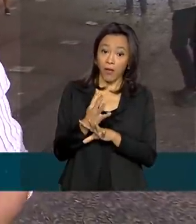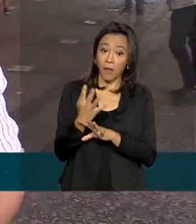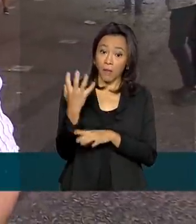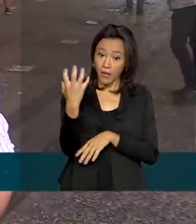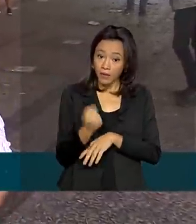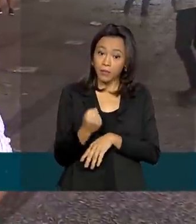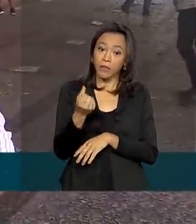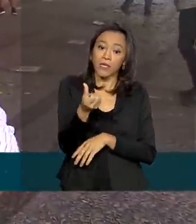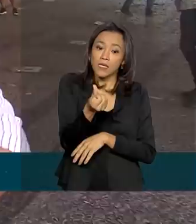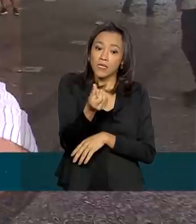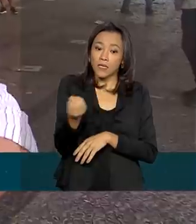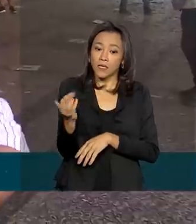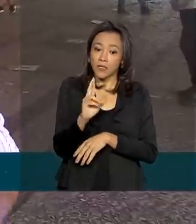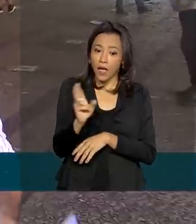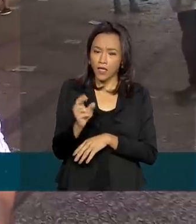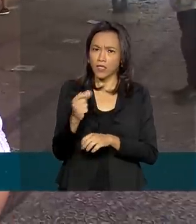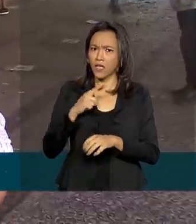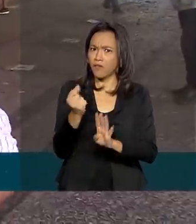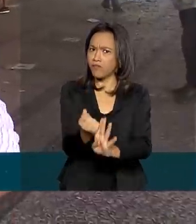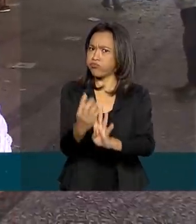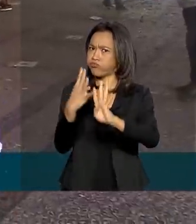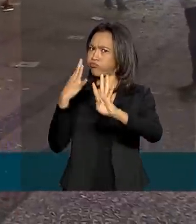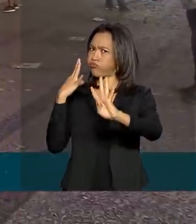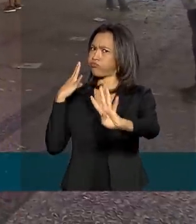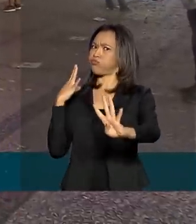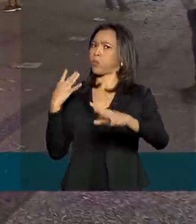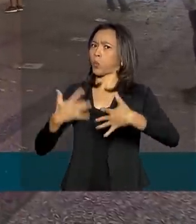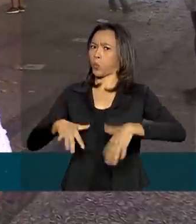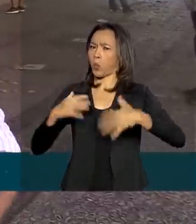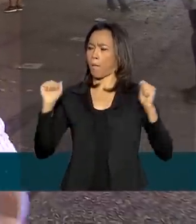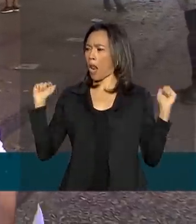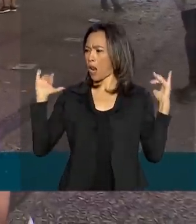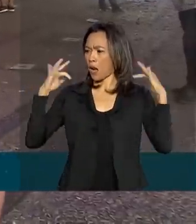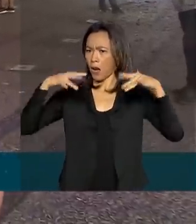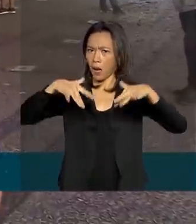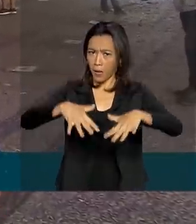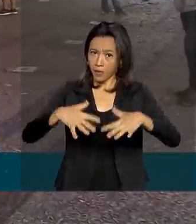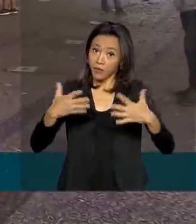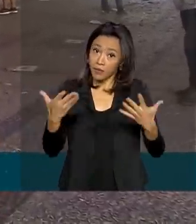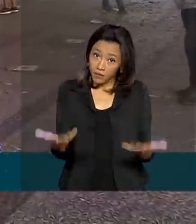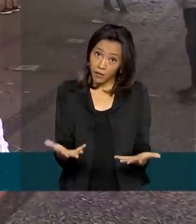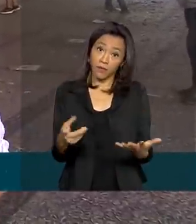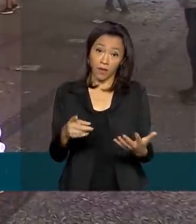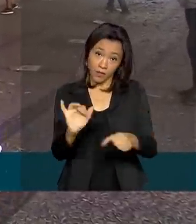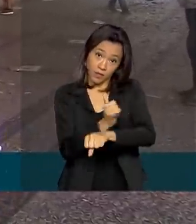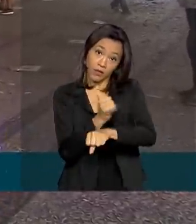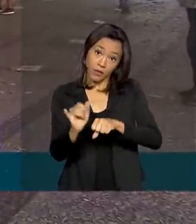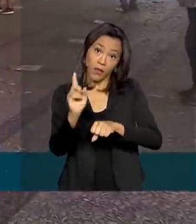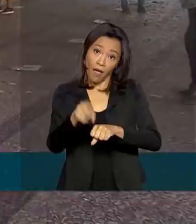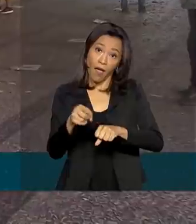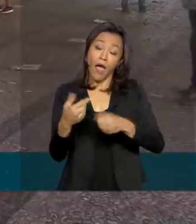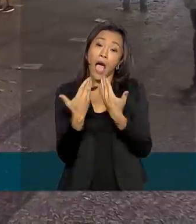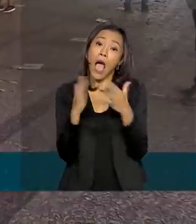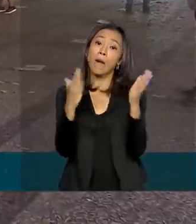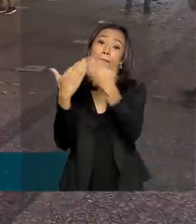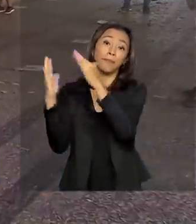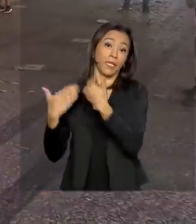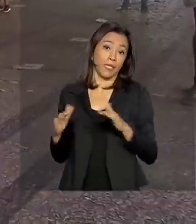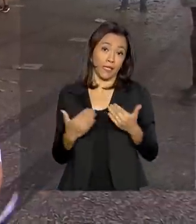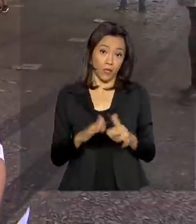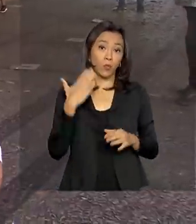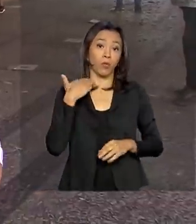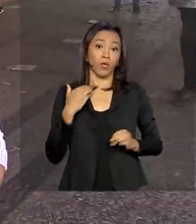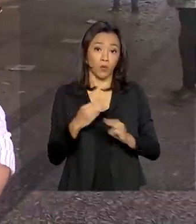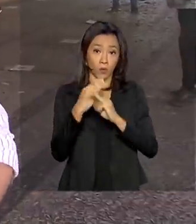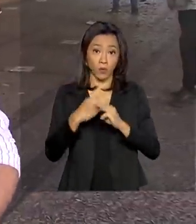de 600 reais formaram muitas filas, inclusive algumas aglomerações. Bom, uma das medidas é justamente abrir as agências duas horas mais cedo,